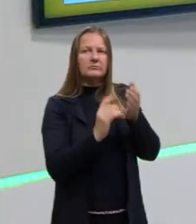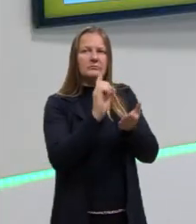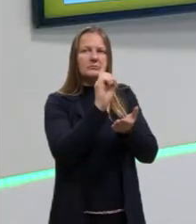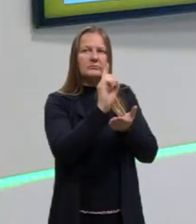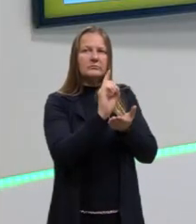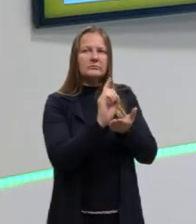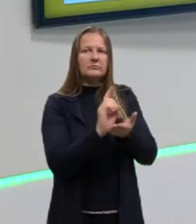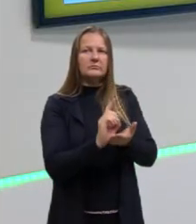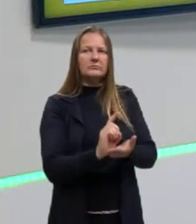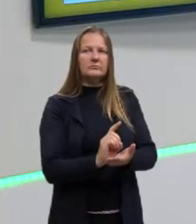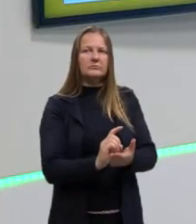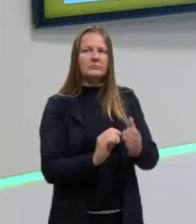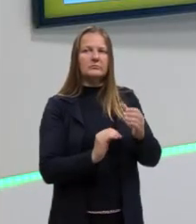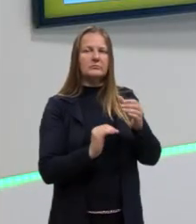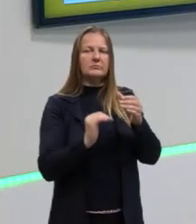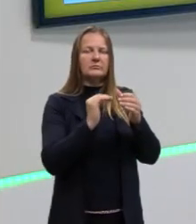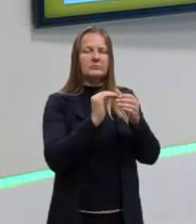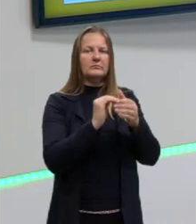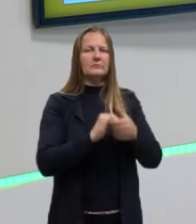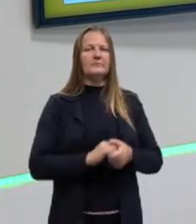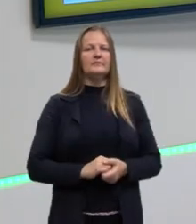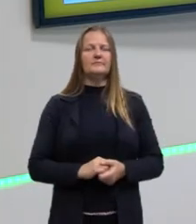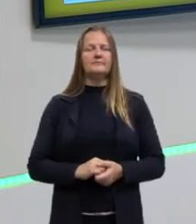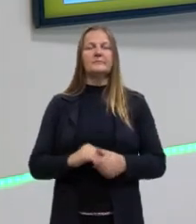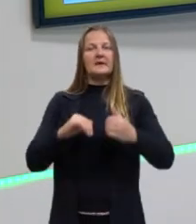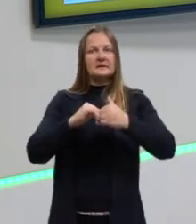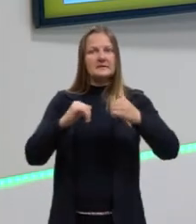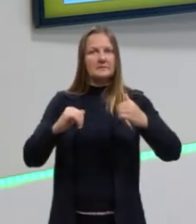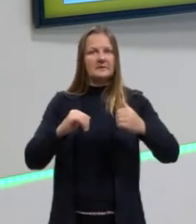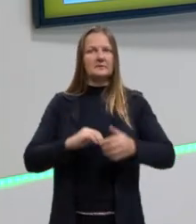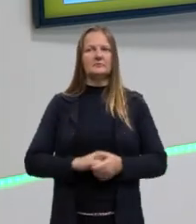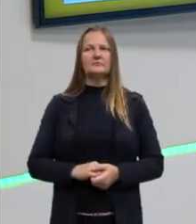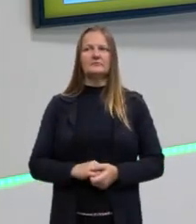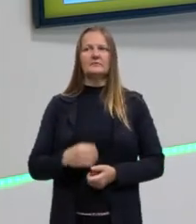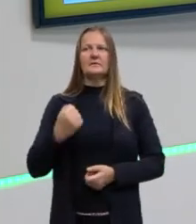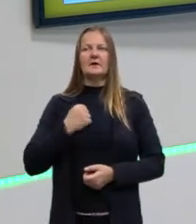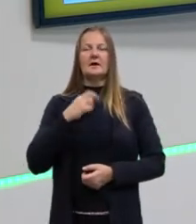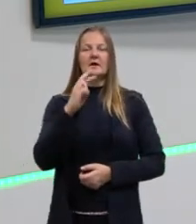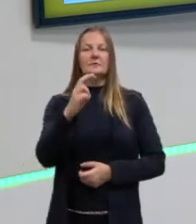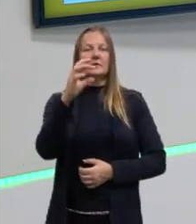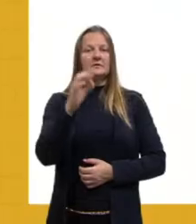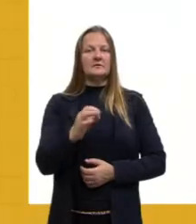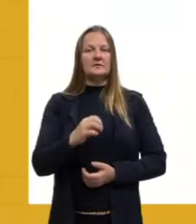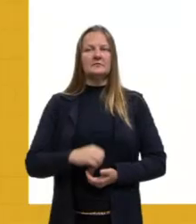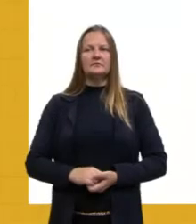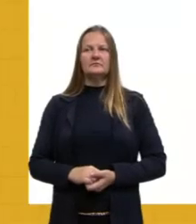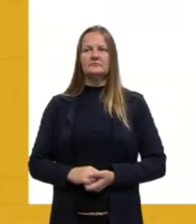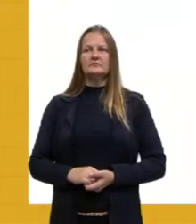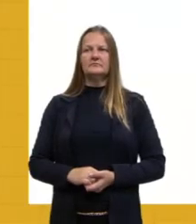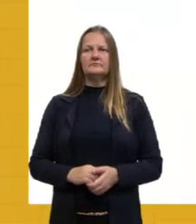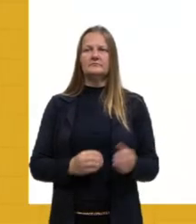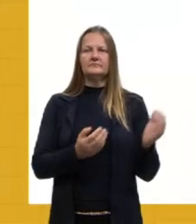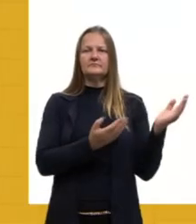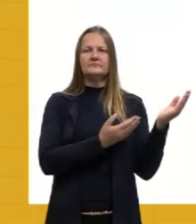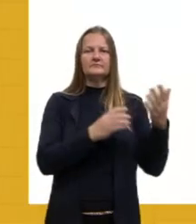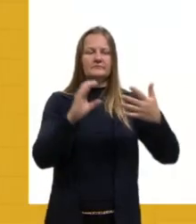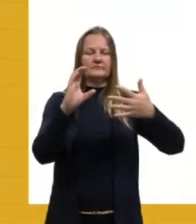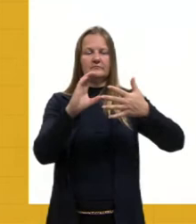o esgoto para ser separado depois. Então, a alternativa C.